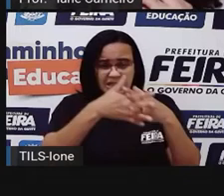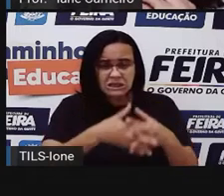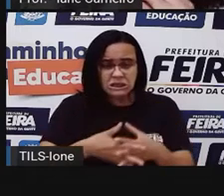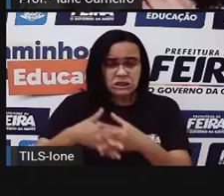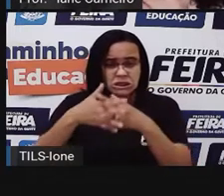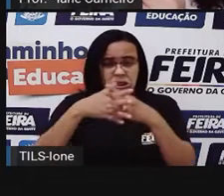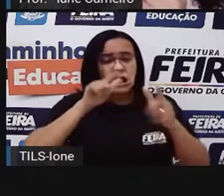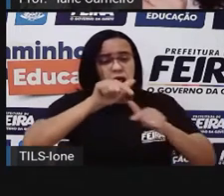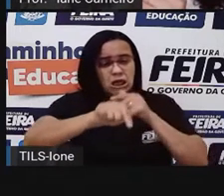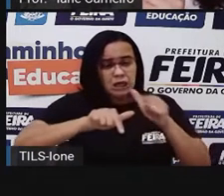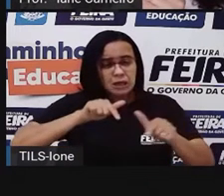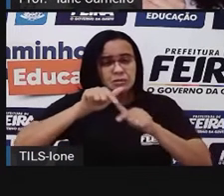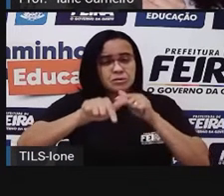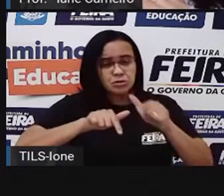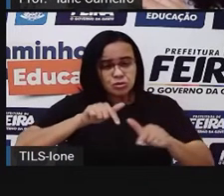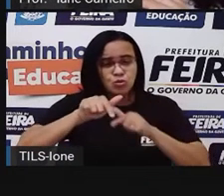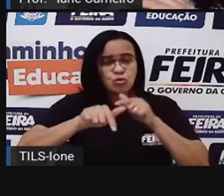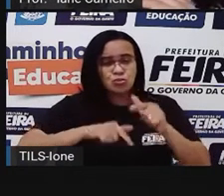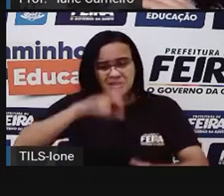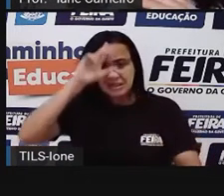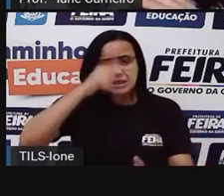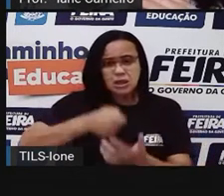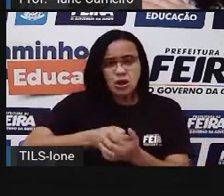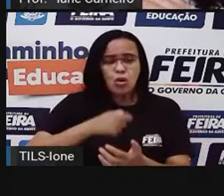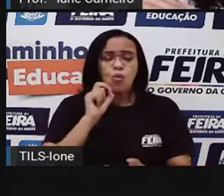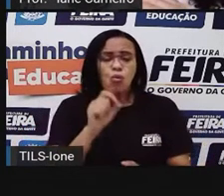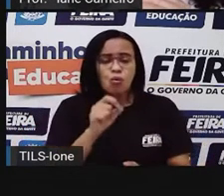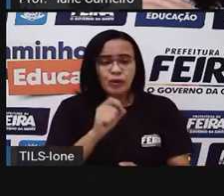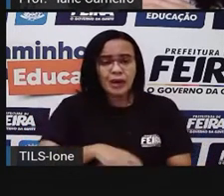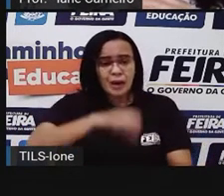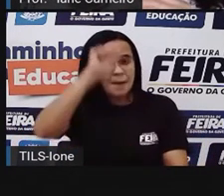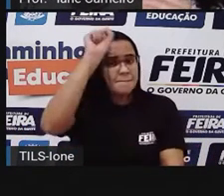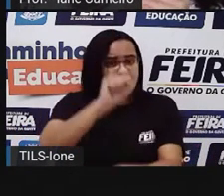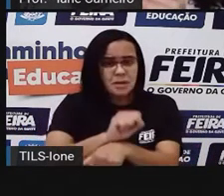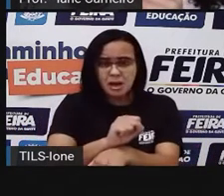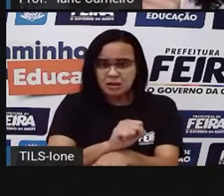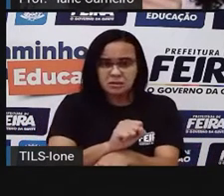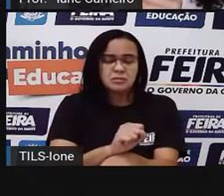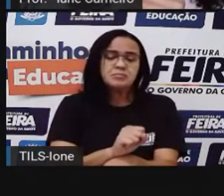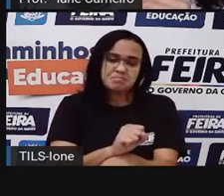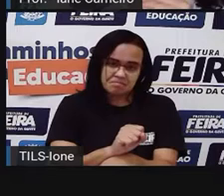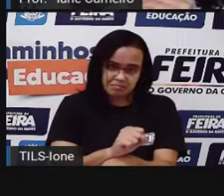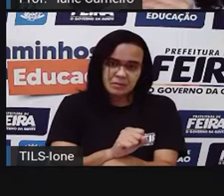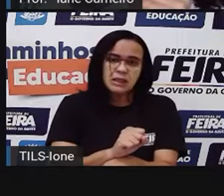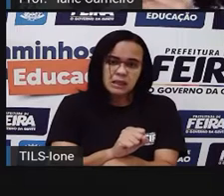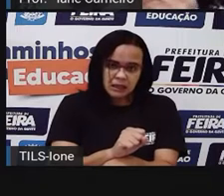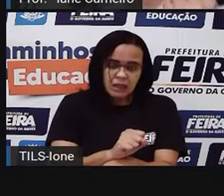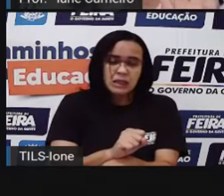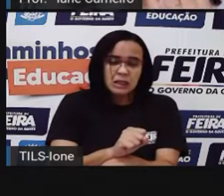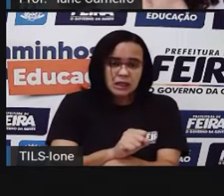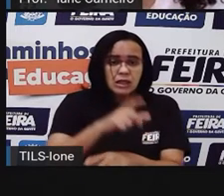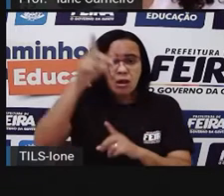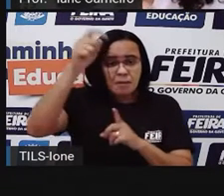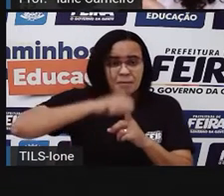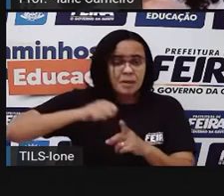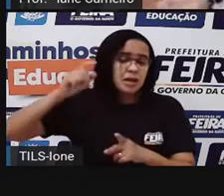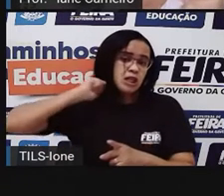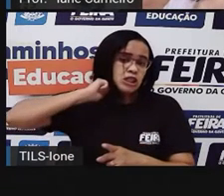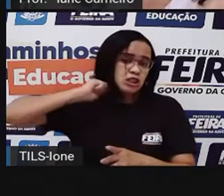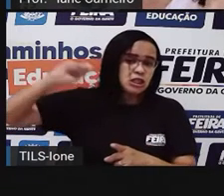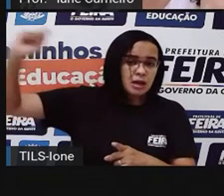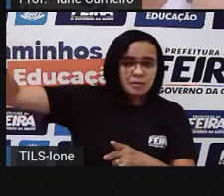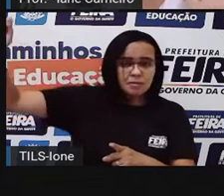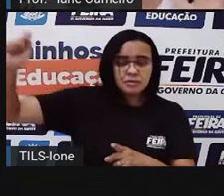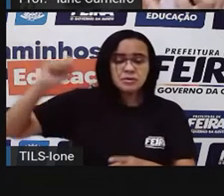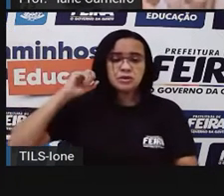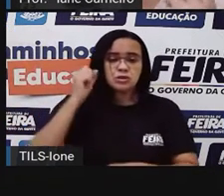uma greve, né? As greves do caminhoneiro, em meados de abril de 2018, né? Eles fizeram uma greve por causa